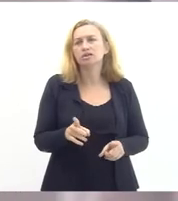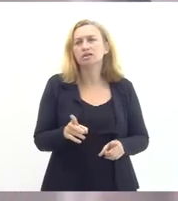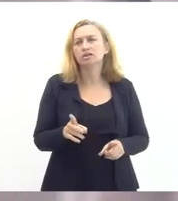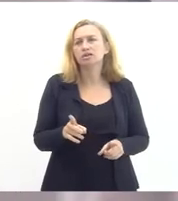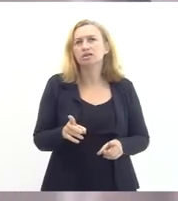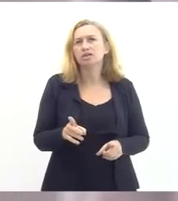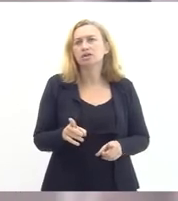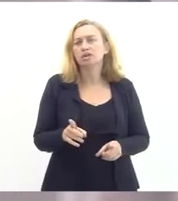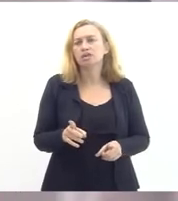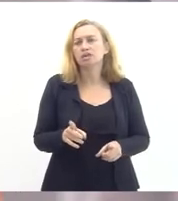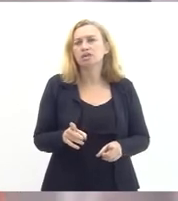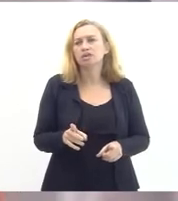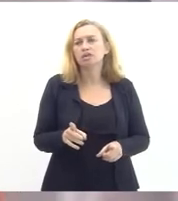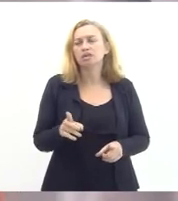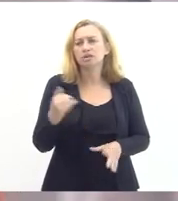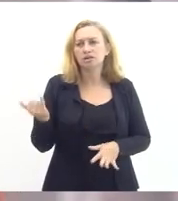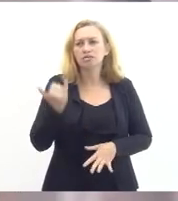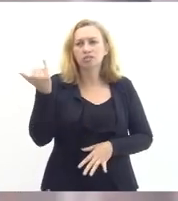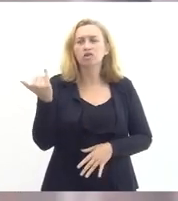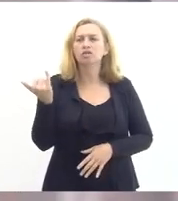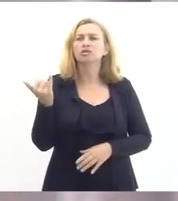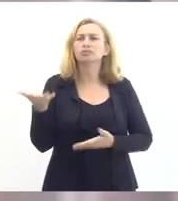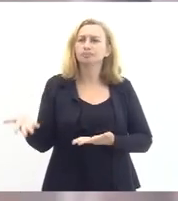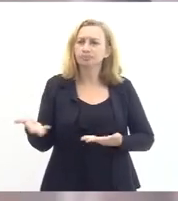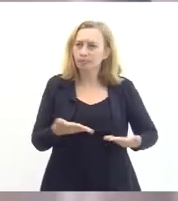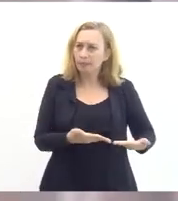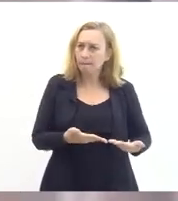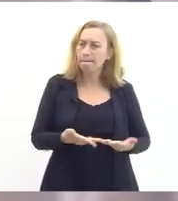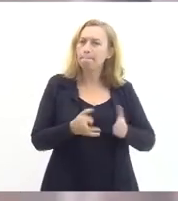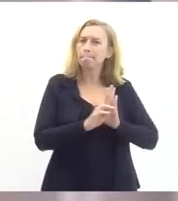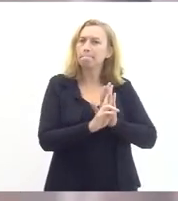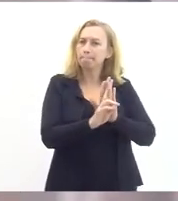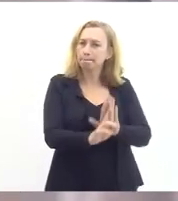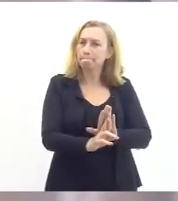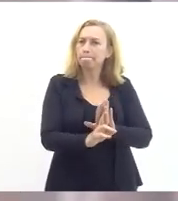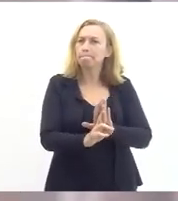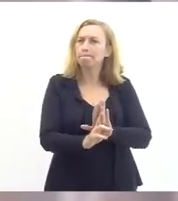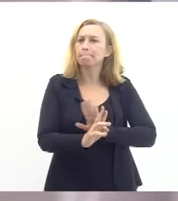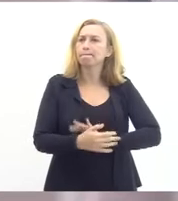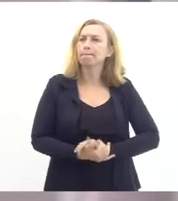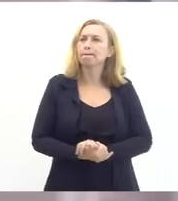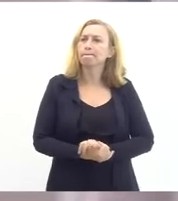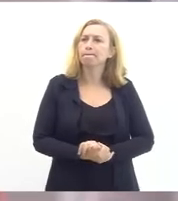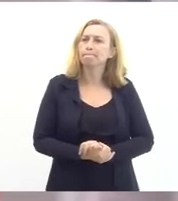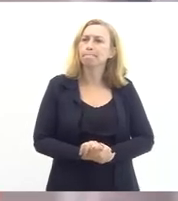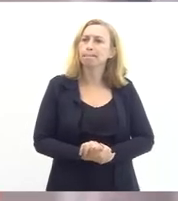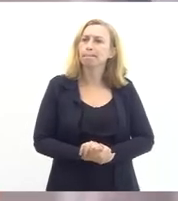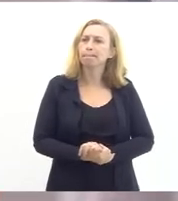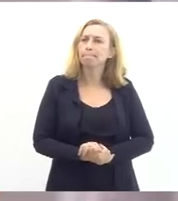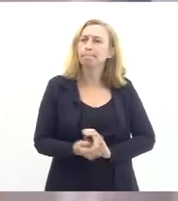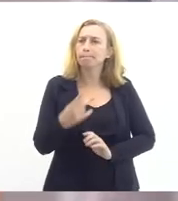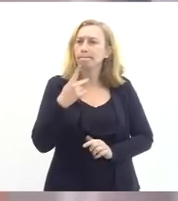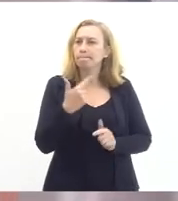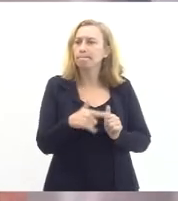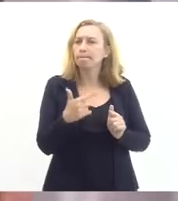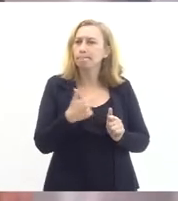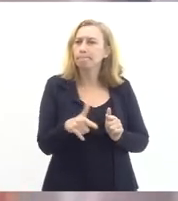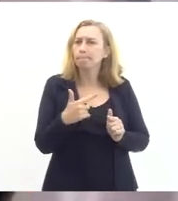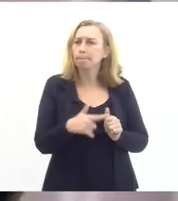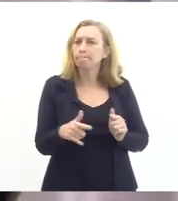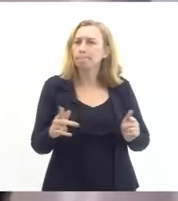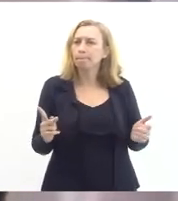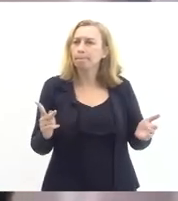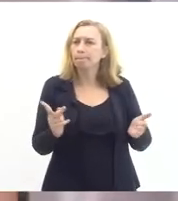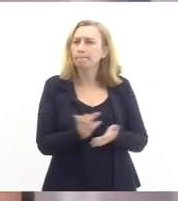e por isso a gente achou importante convidar essa representação para trazer aí esses problemas que estão sendo enfrentados no